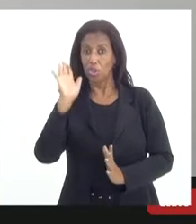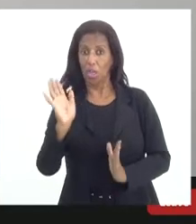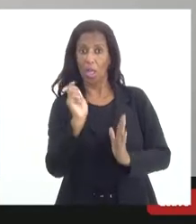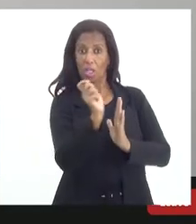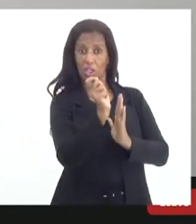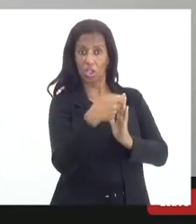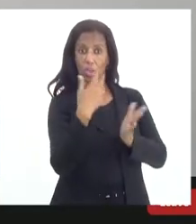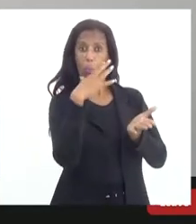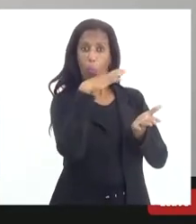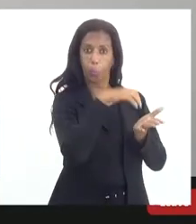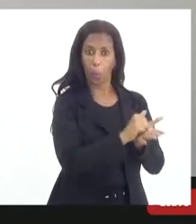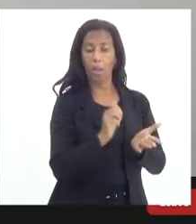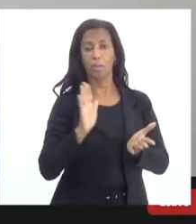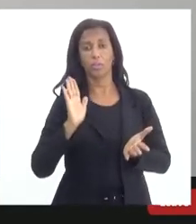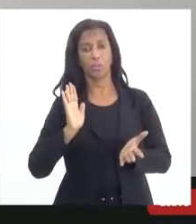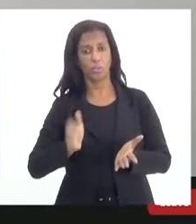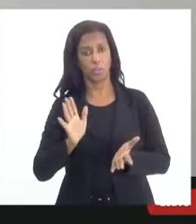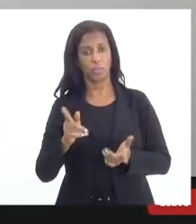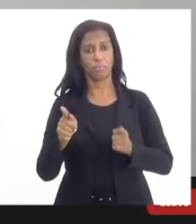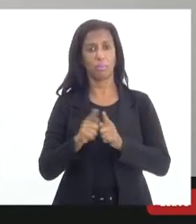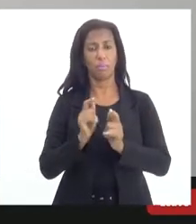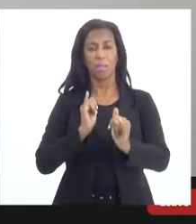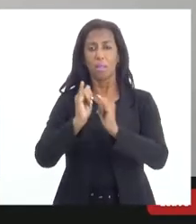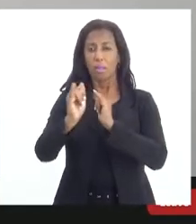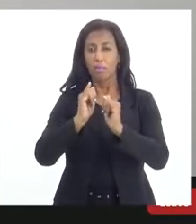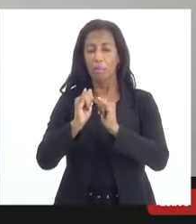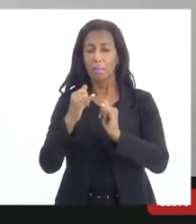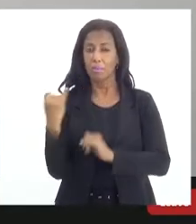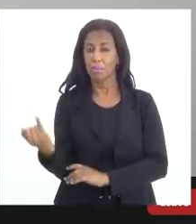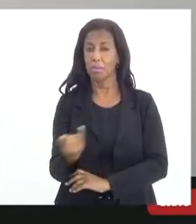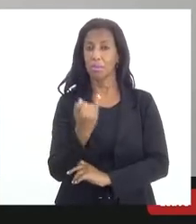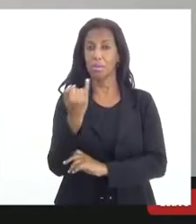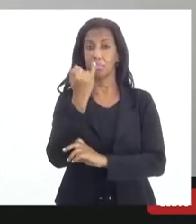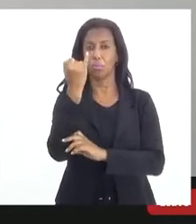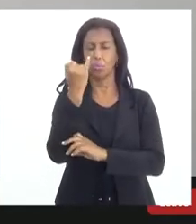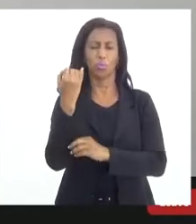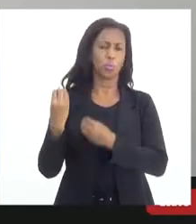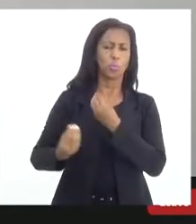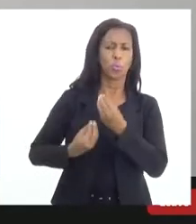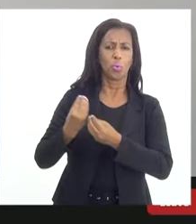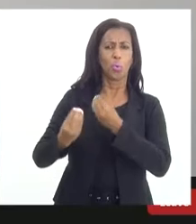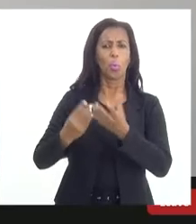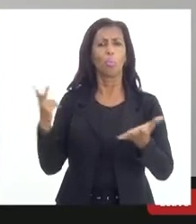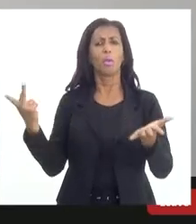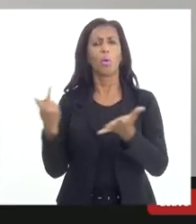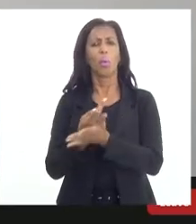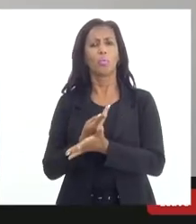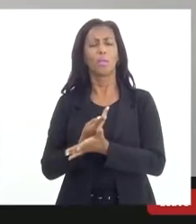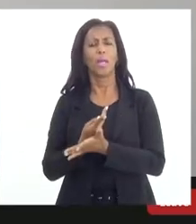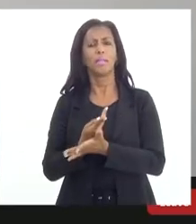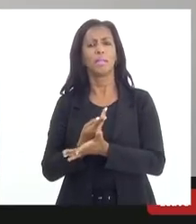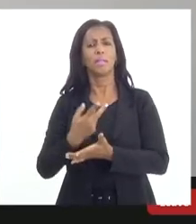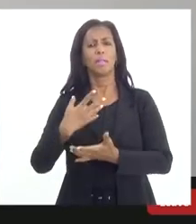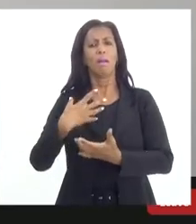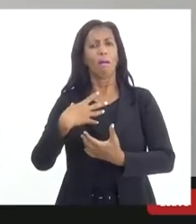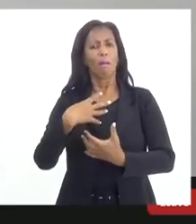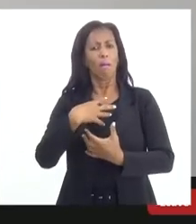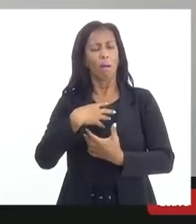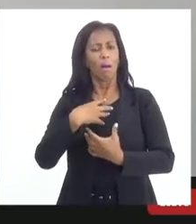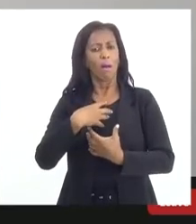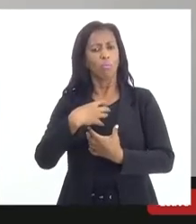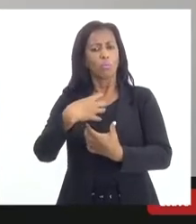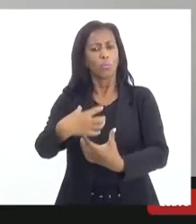cadastrados, vinculação de informações precisas sobre os procedimentos de doação, campanhas, as mais